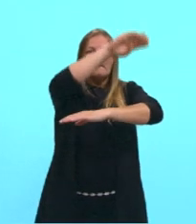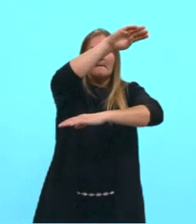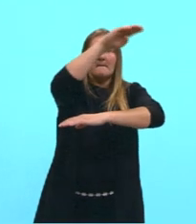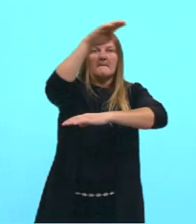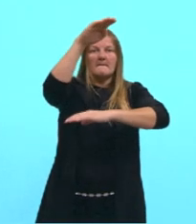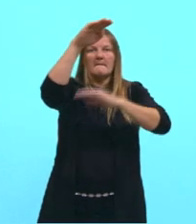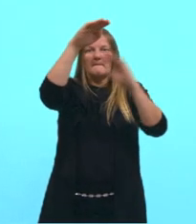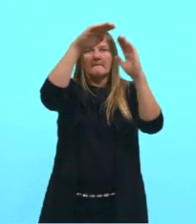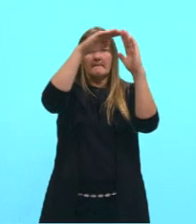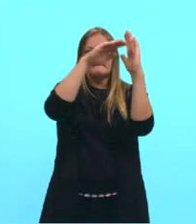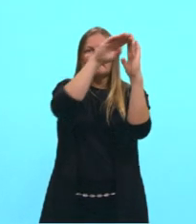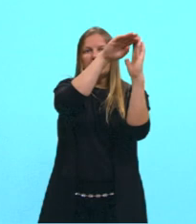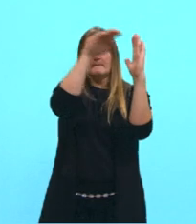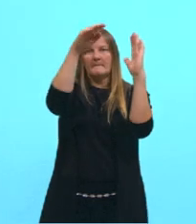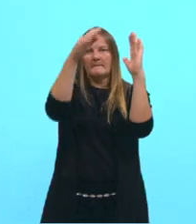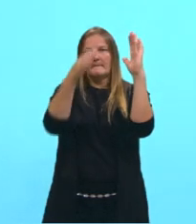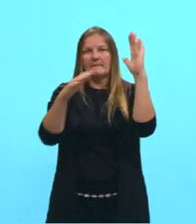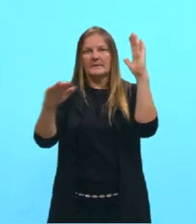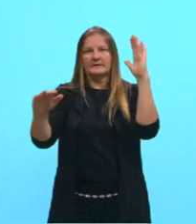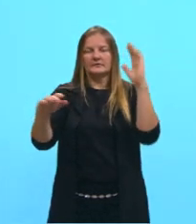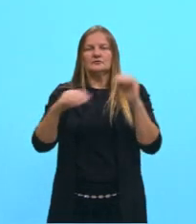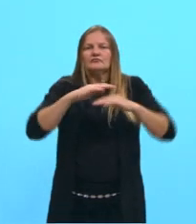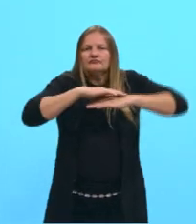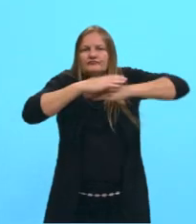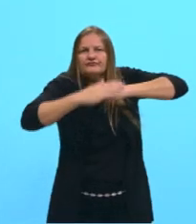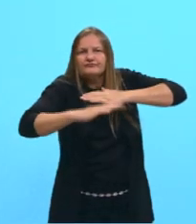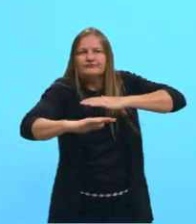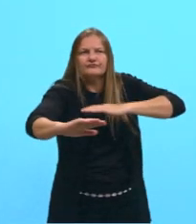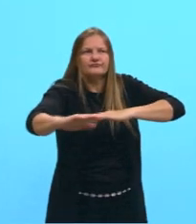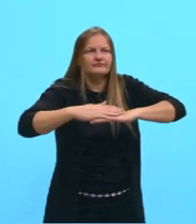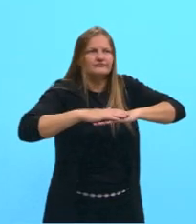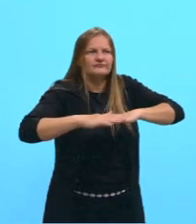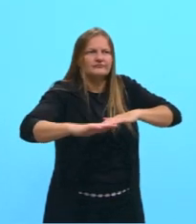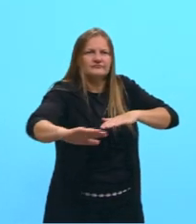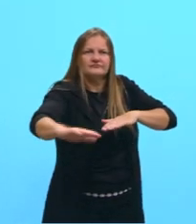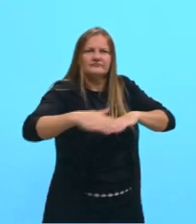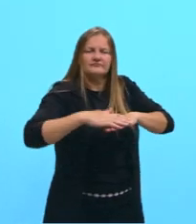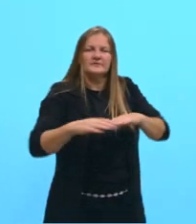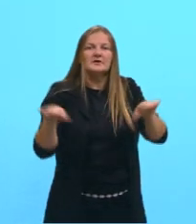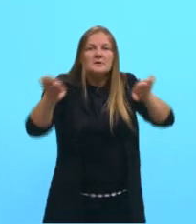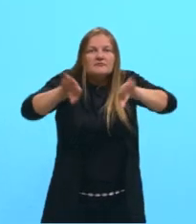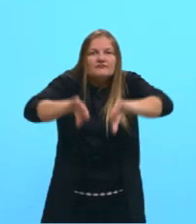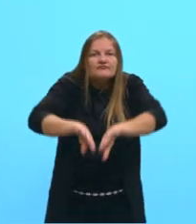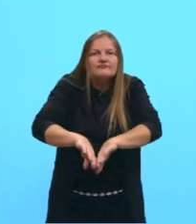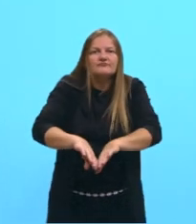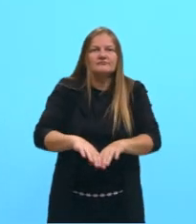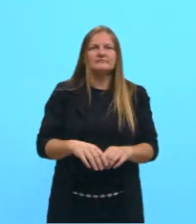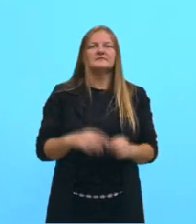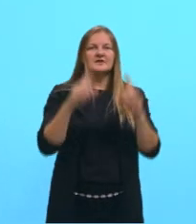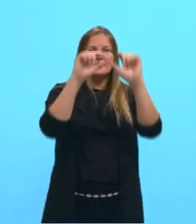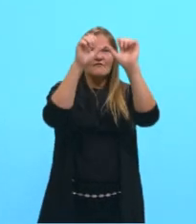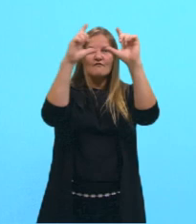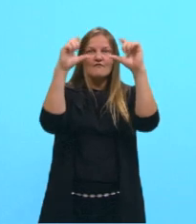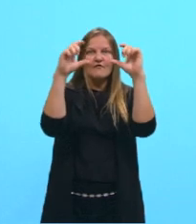tá, gurizada? Essas são as, são as grandes relevos aí, tá? E aqui eu trago uma imagem para vocês, ó, já está ali no nosso querido, na nossa